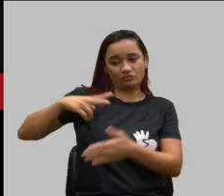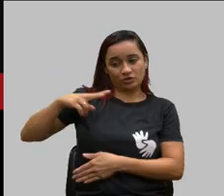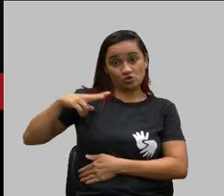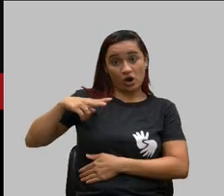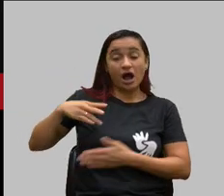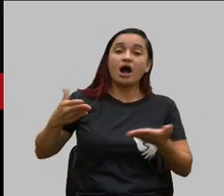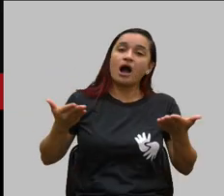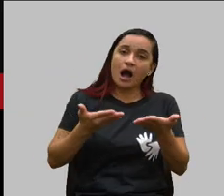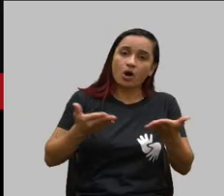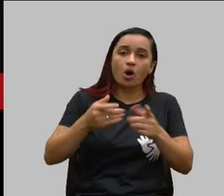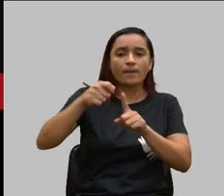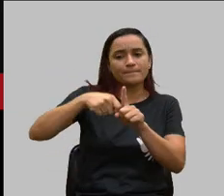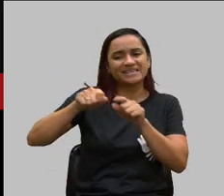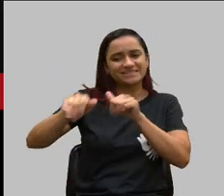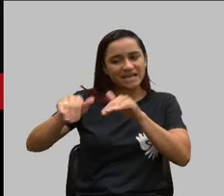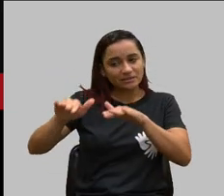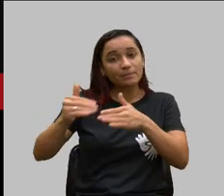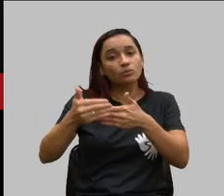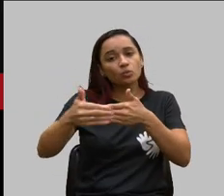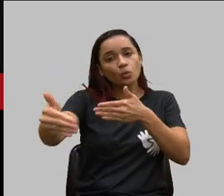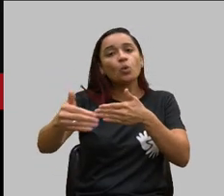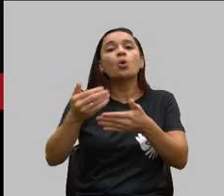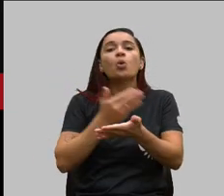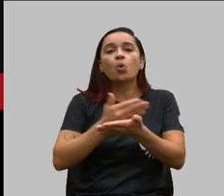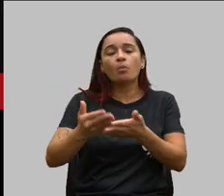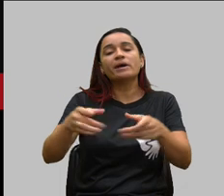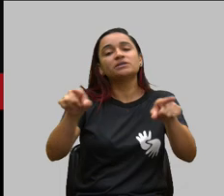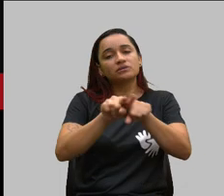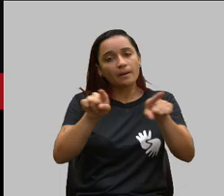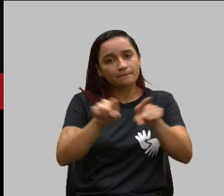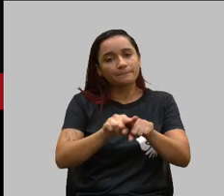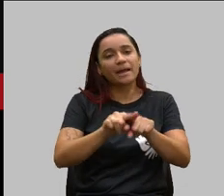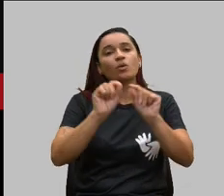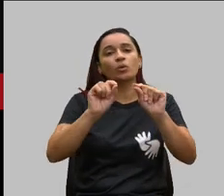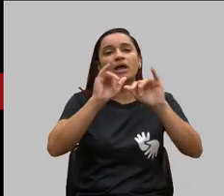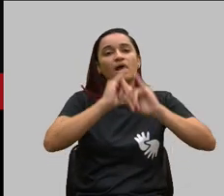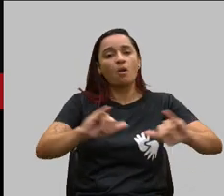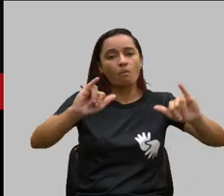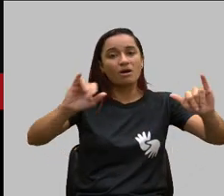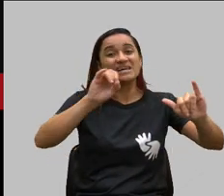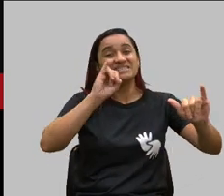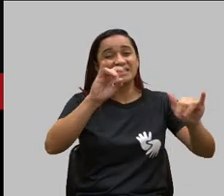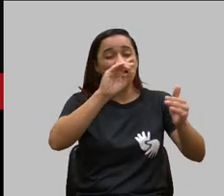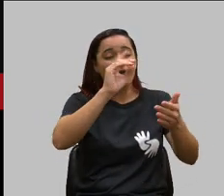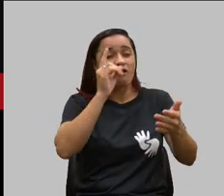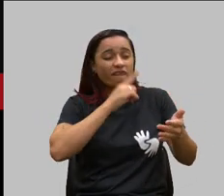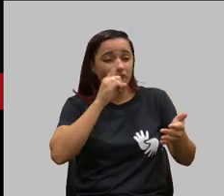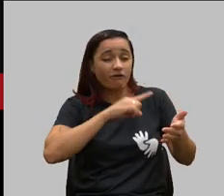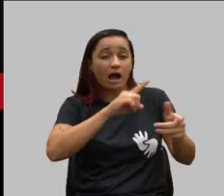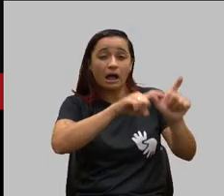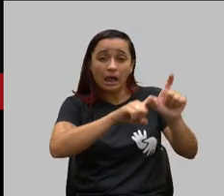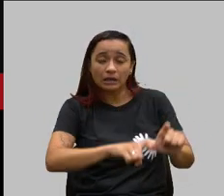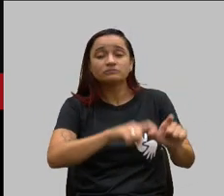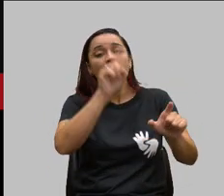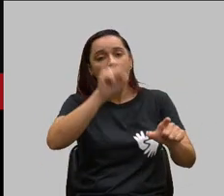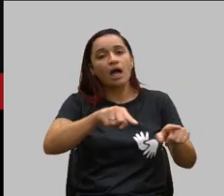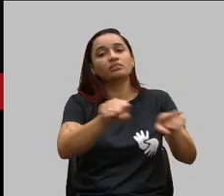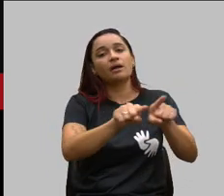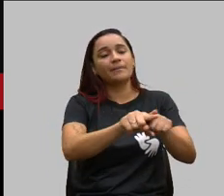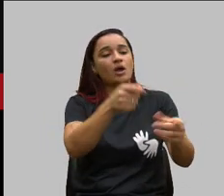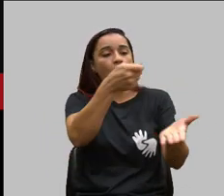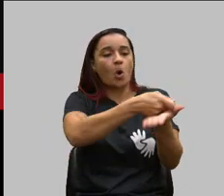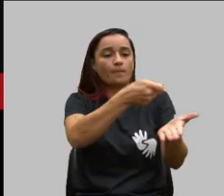partir de setembro também nos casos de notificação por inadimplência ser de obrigação das administradoras e